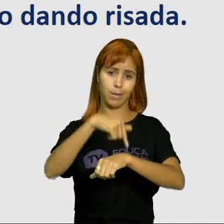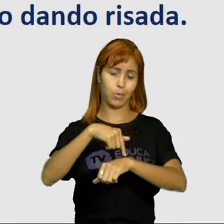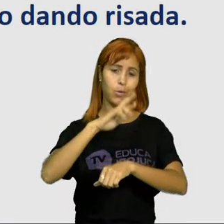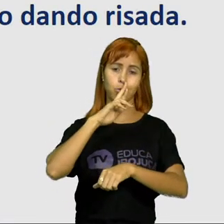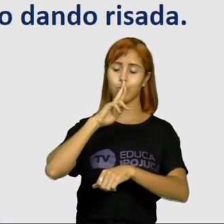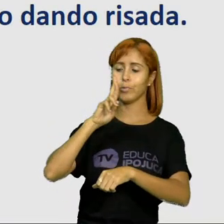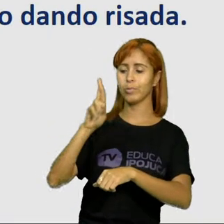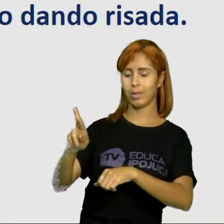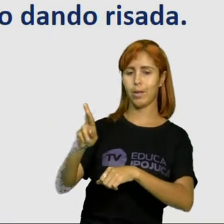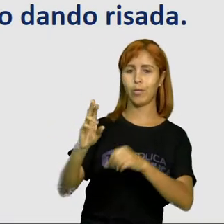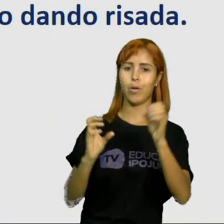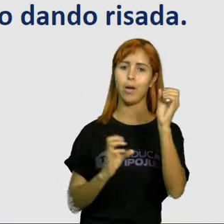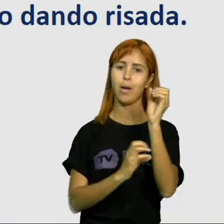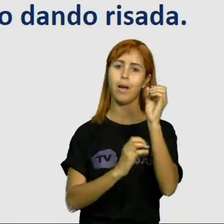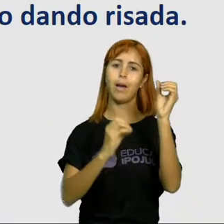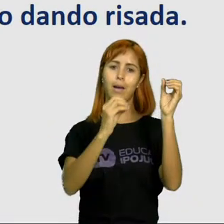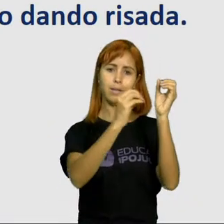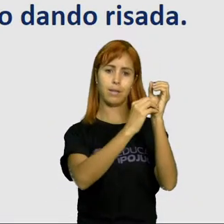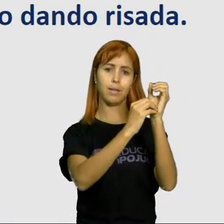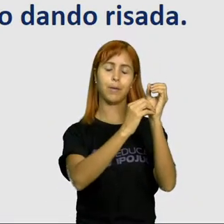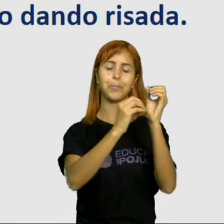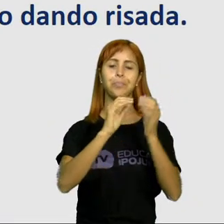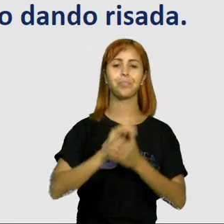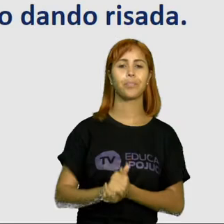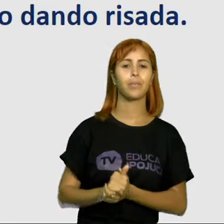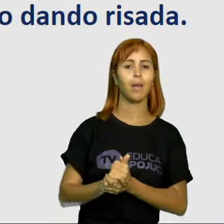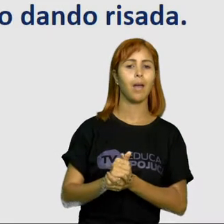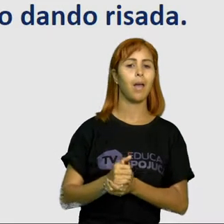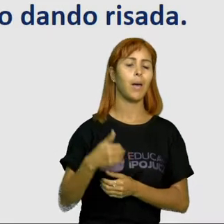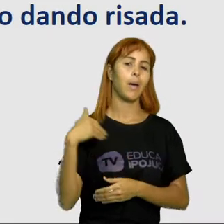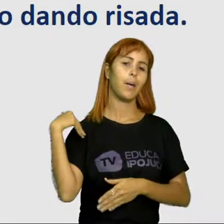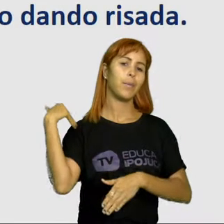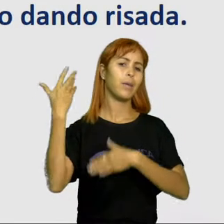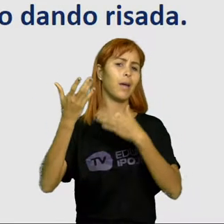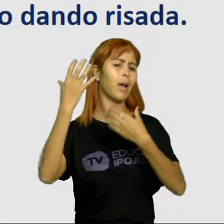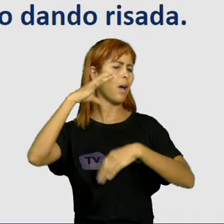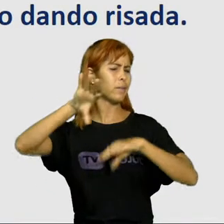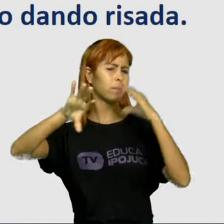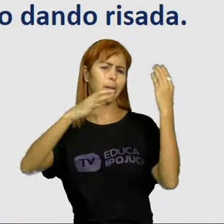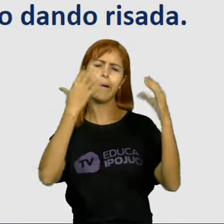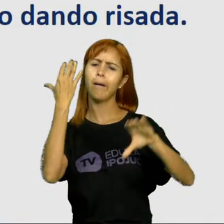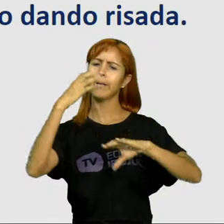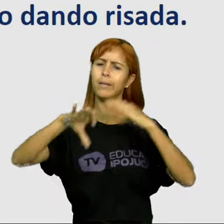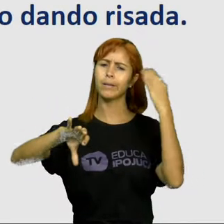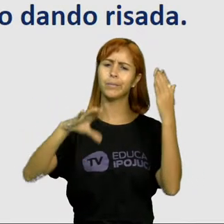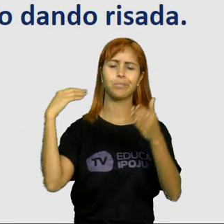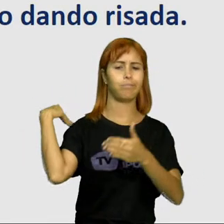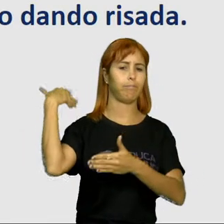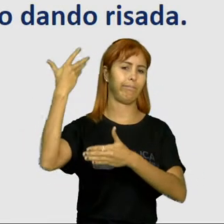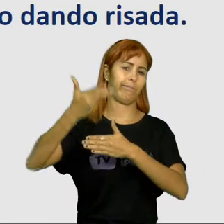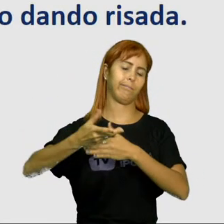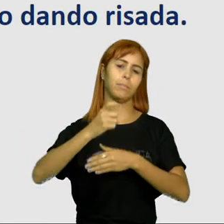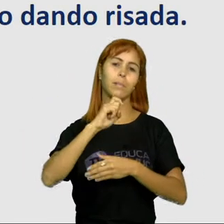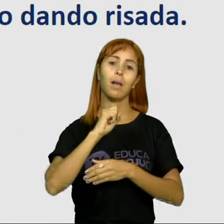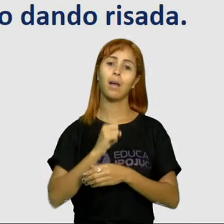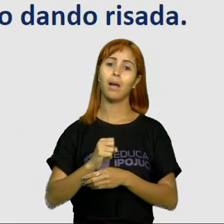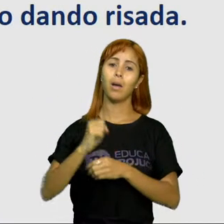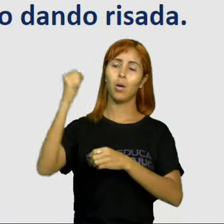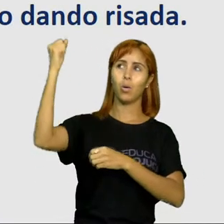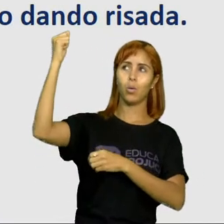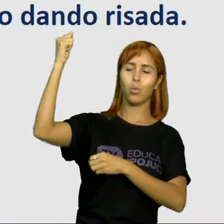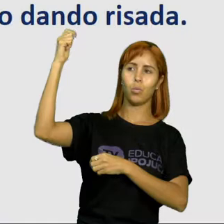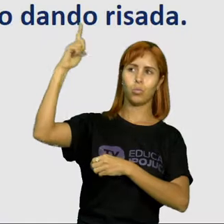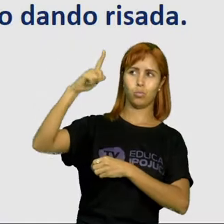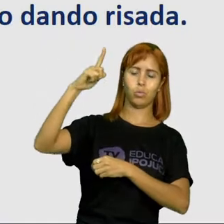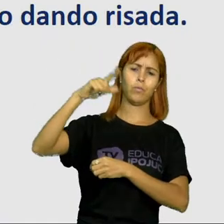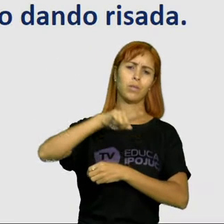respondeu a cigarra. Passei o verão cantando. Bom, se você passou